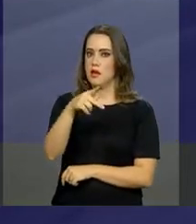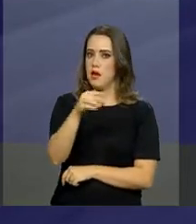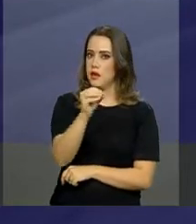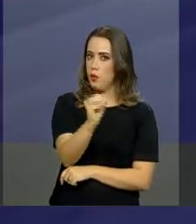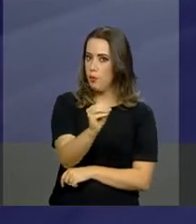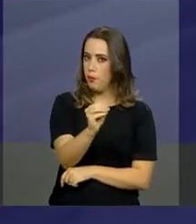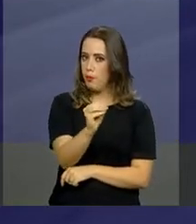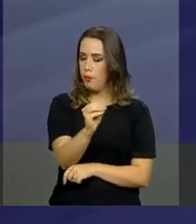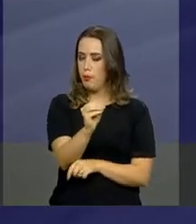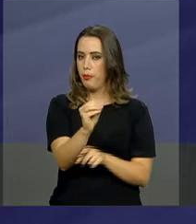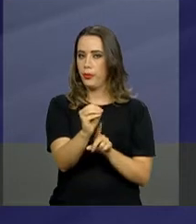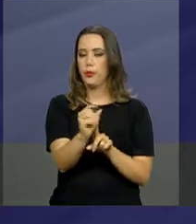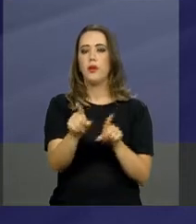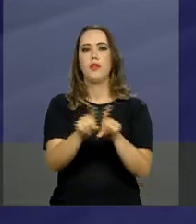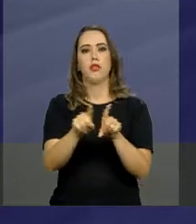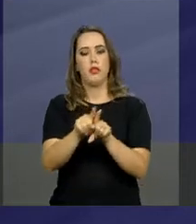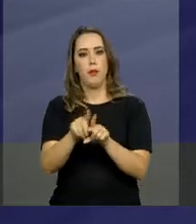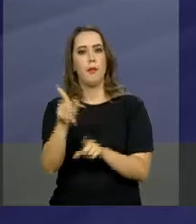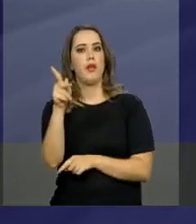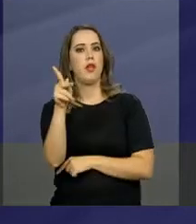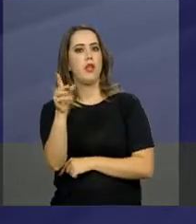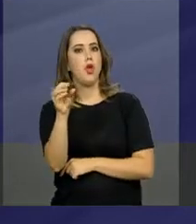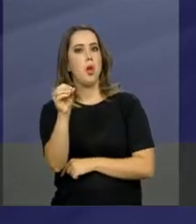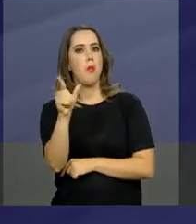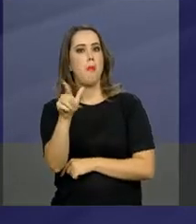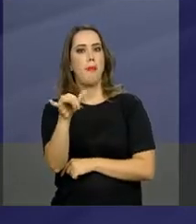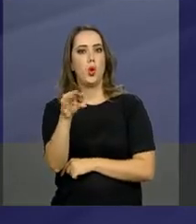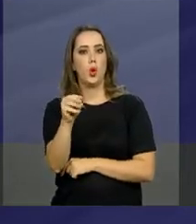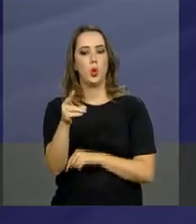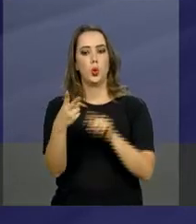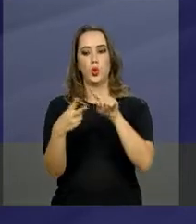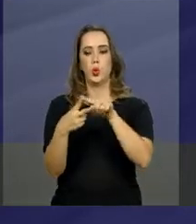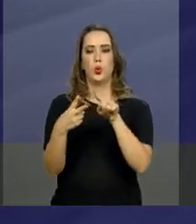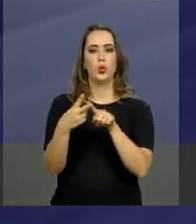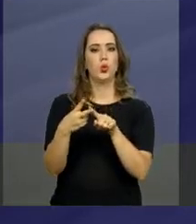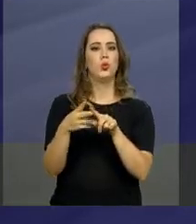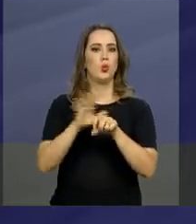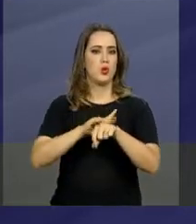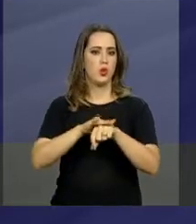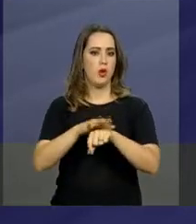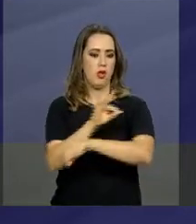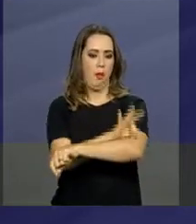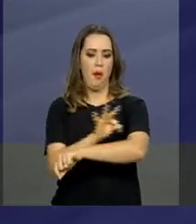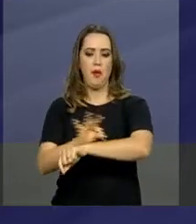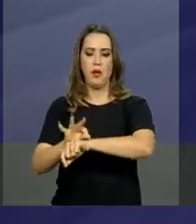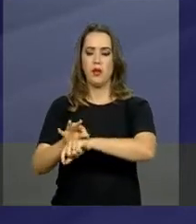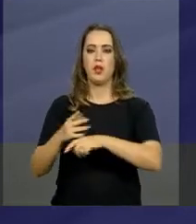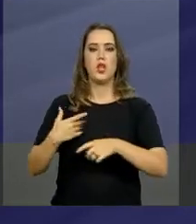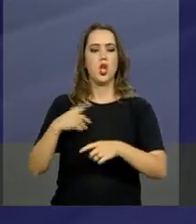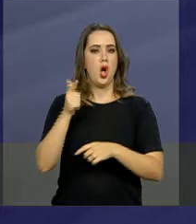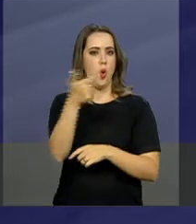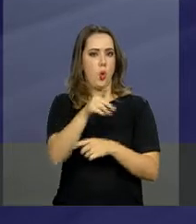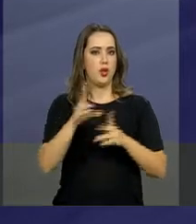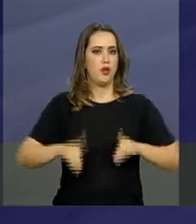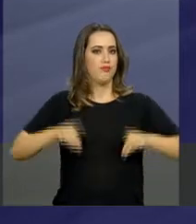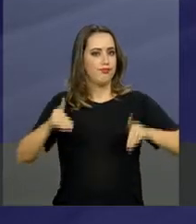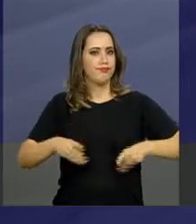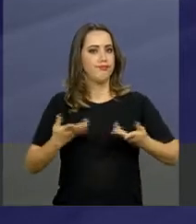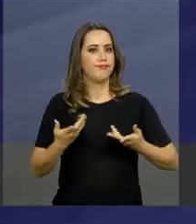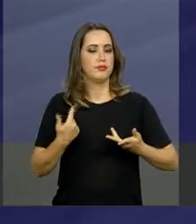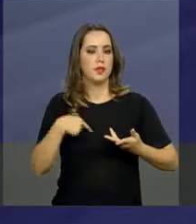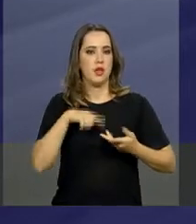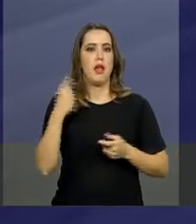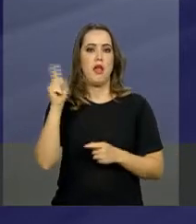a poliomielite. É importante que todos nós, pais, responsáveis,